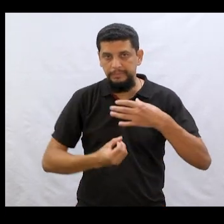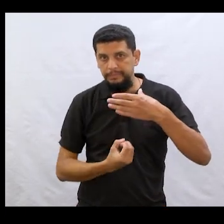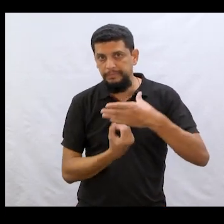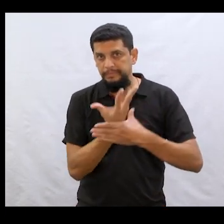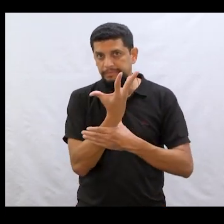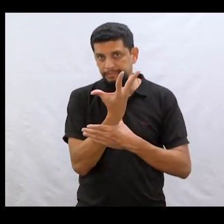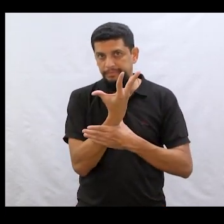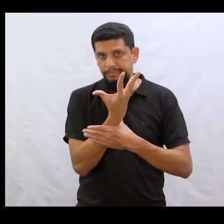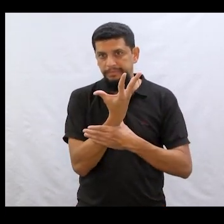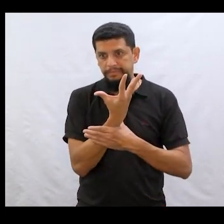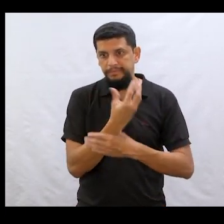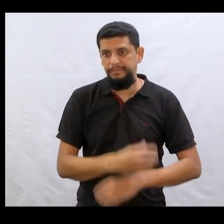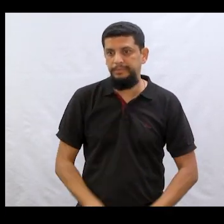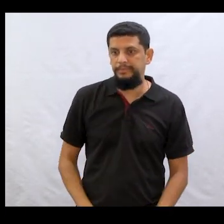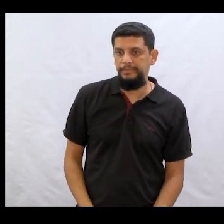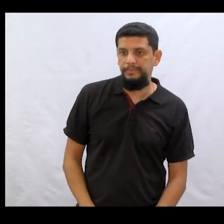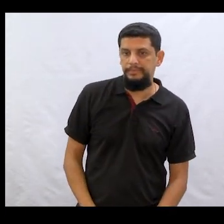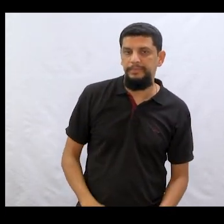feijão.